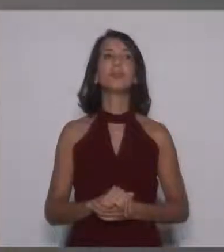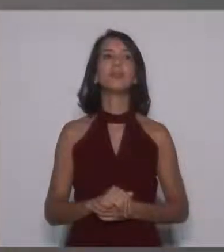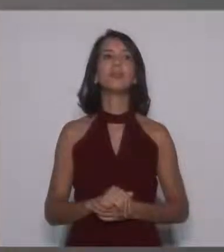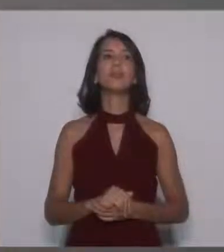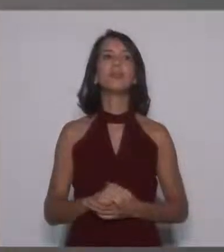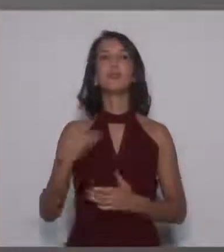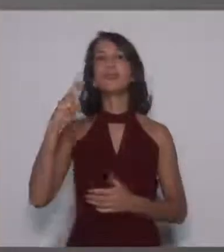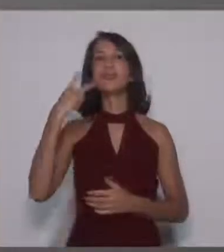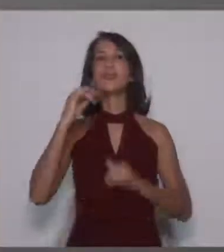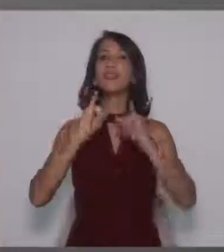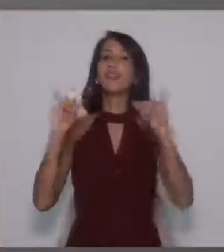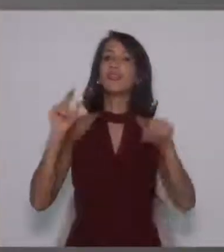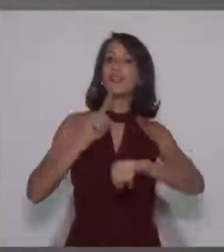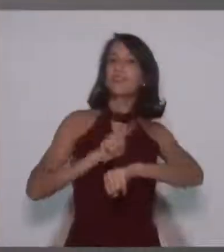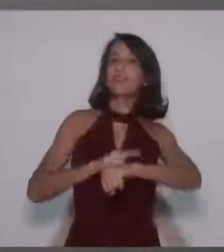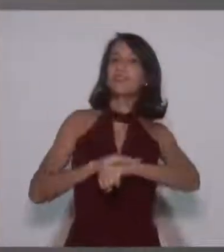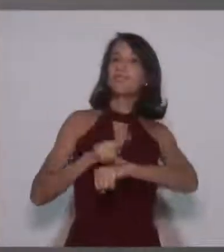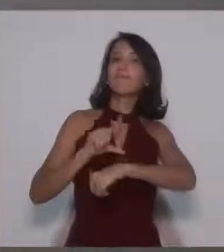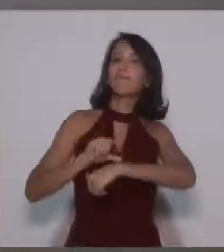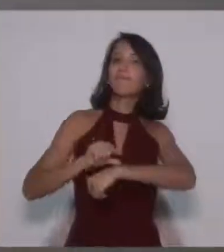como os vereadores falaram, o tempo é curto.